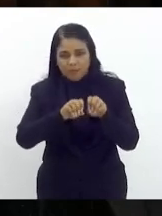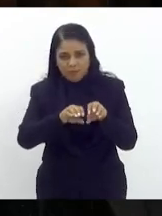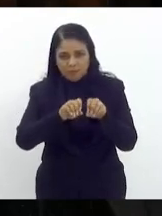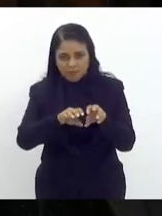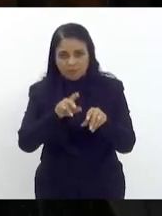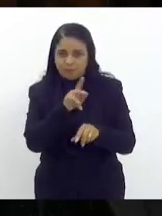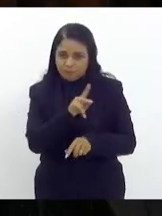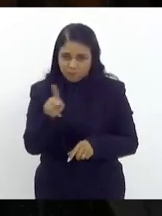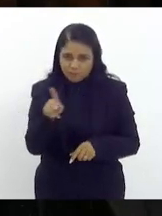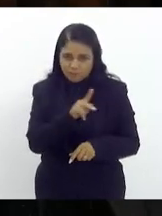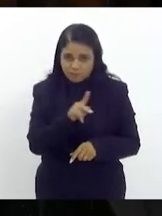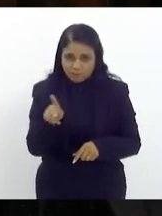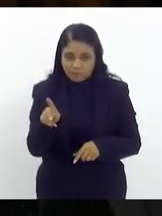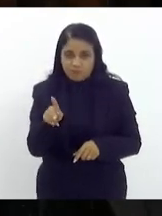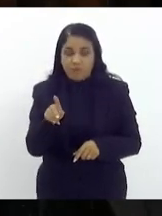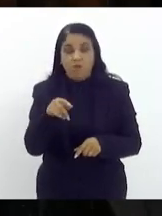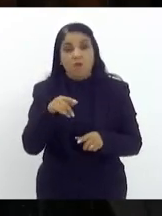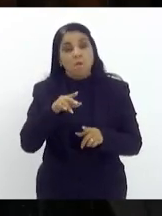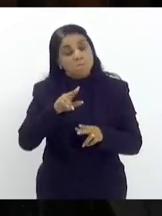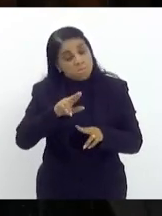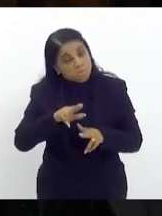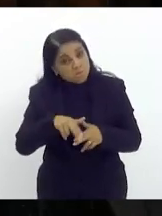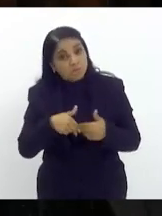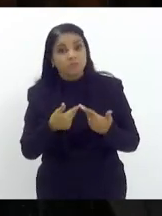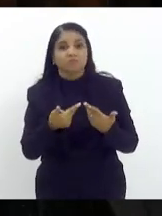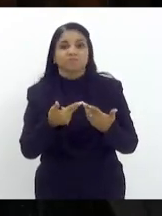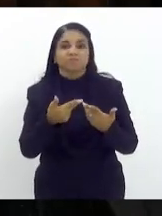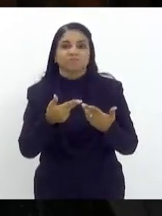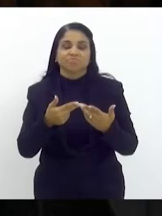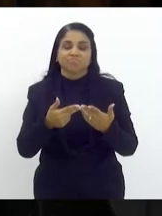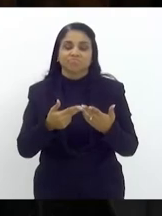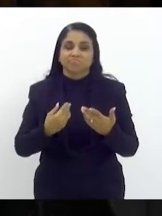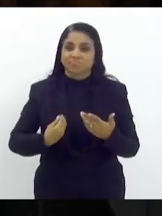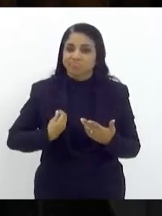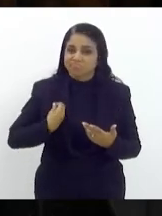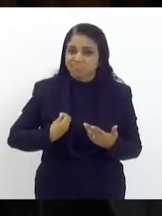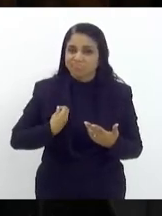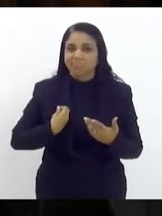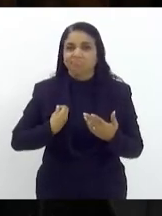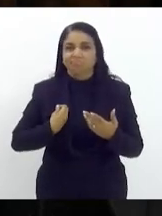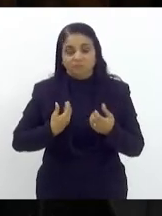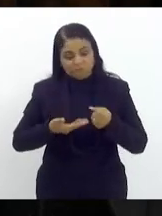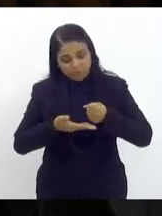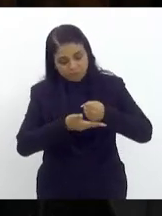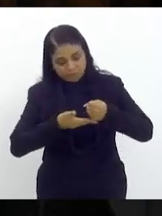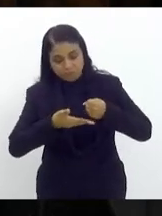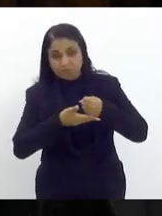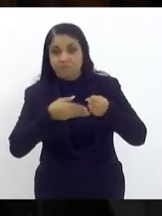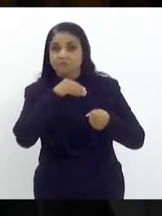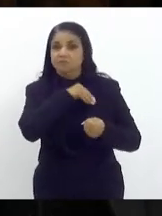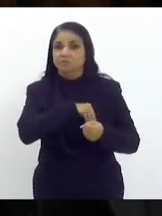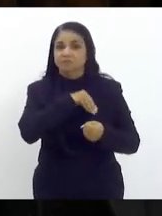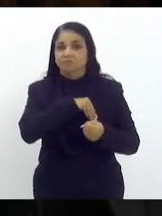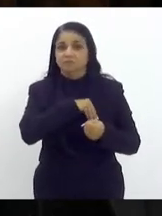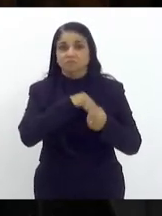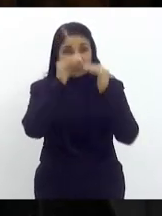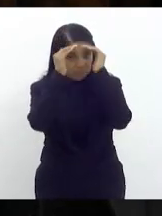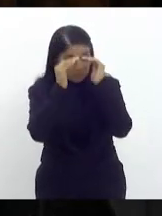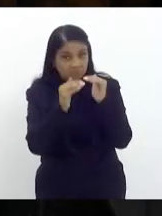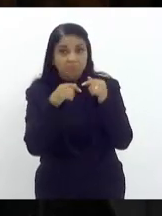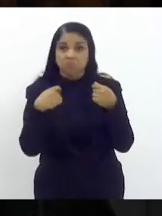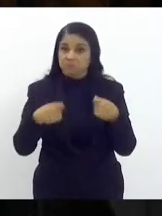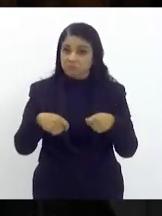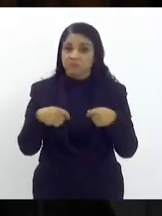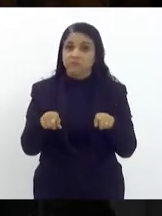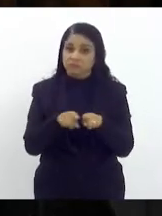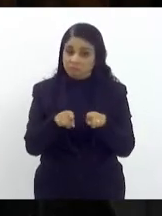o piso nacional e o piso nacional tem que ser respeitado mas tem que ser respeitado também o